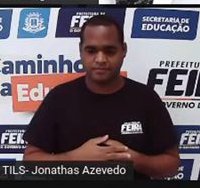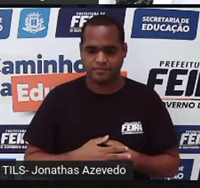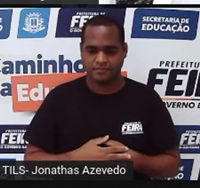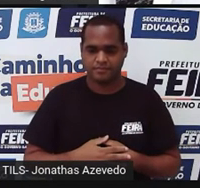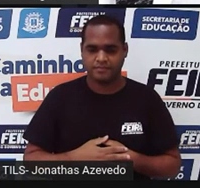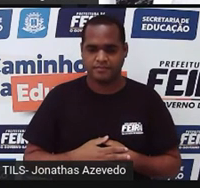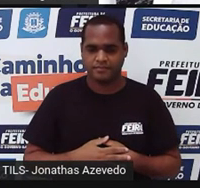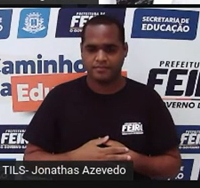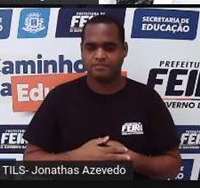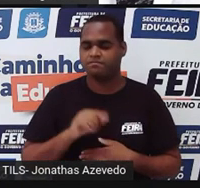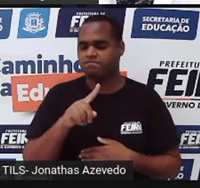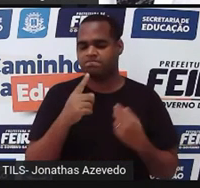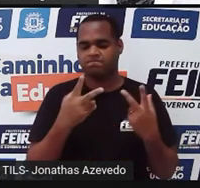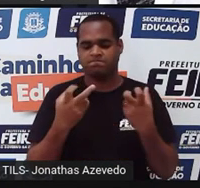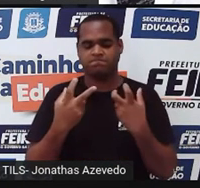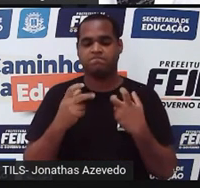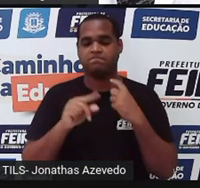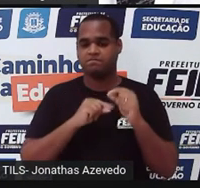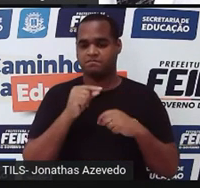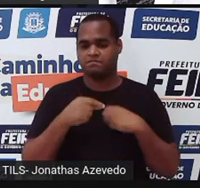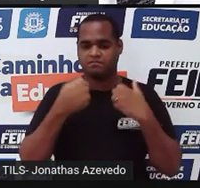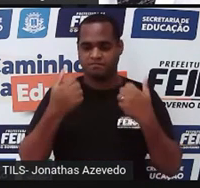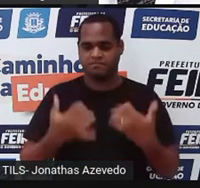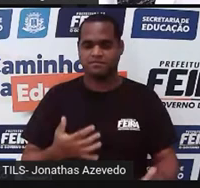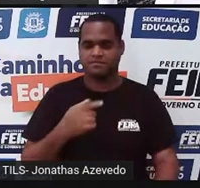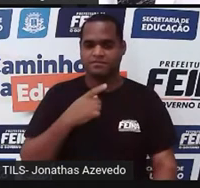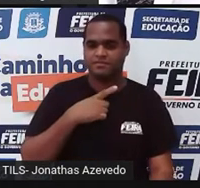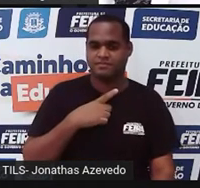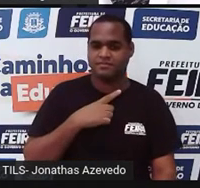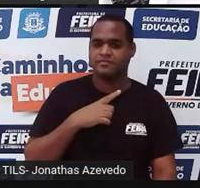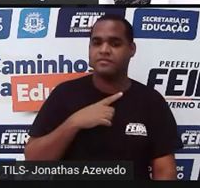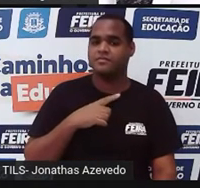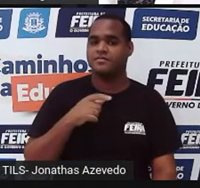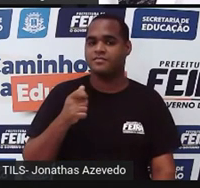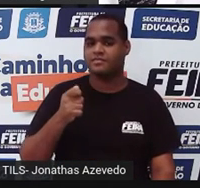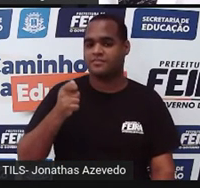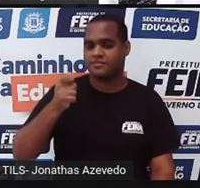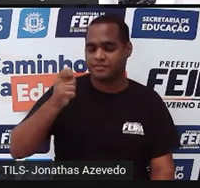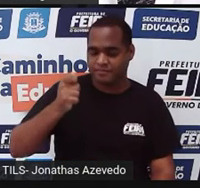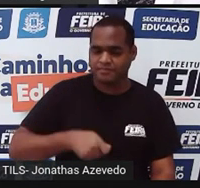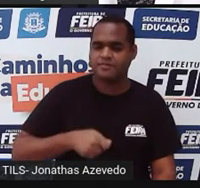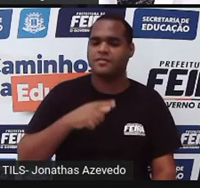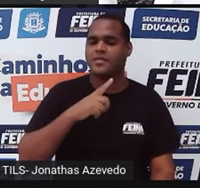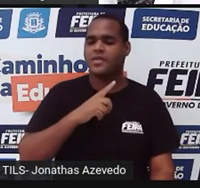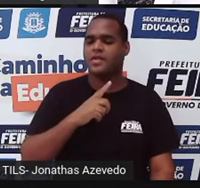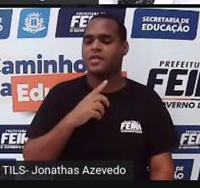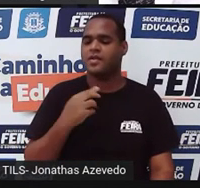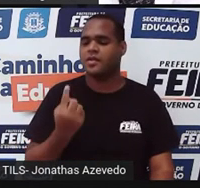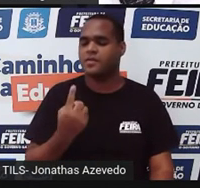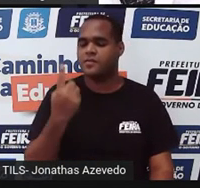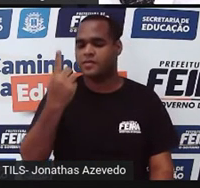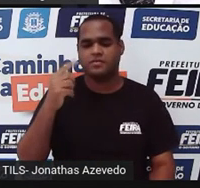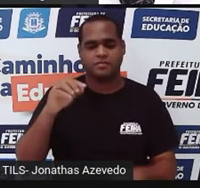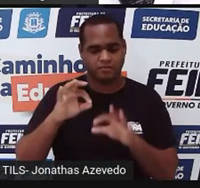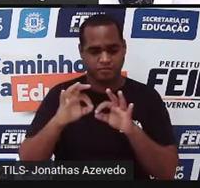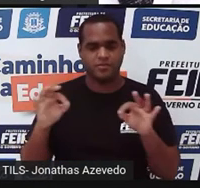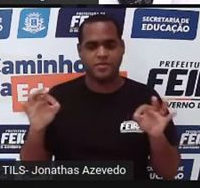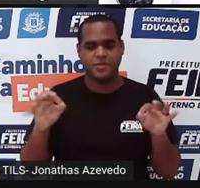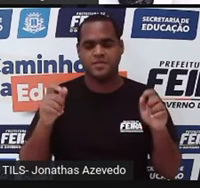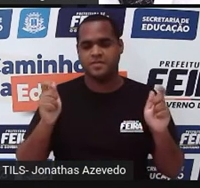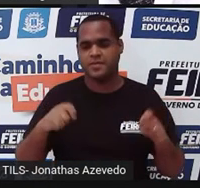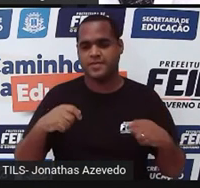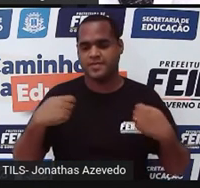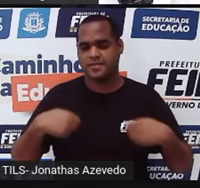A gente tem que perceber o seguinte. A gente precisa de comprimento e altura para fazer a multiplicação e achar